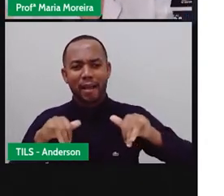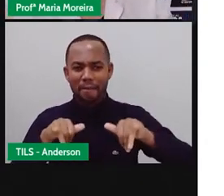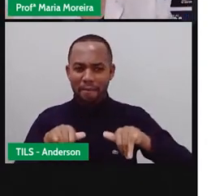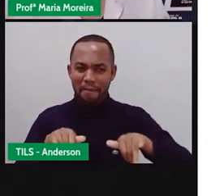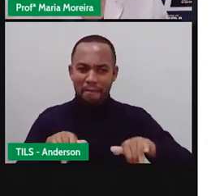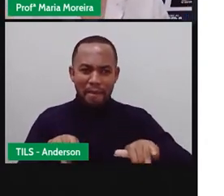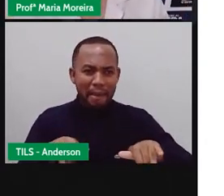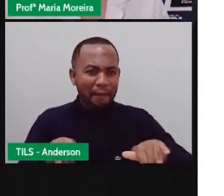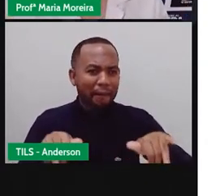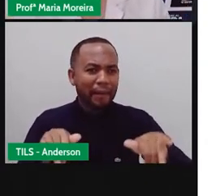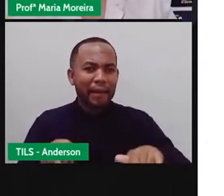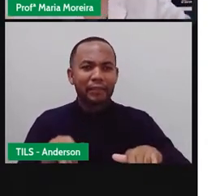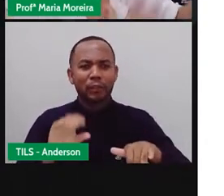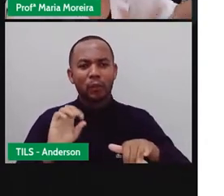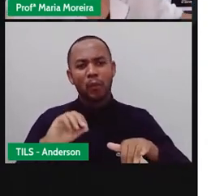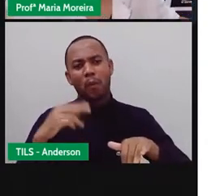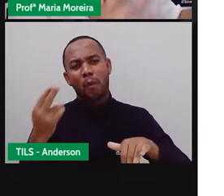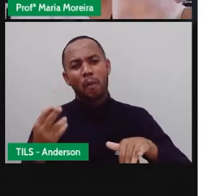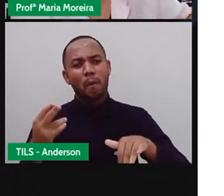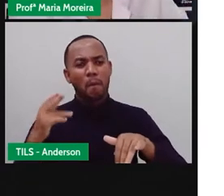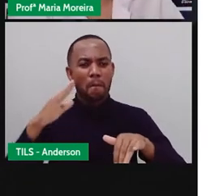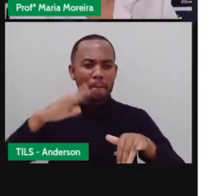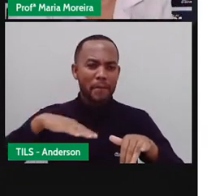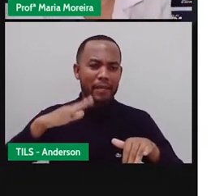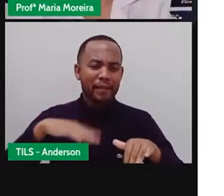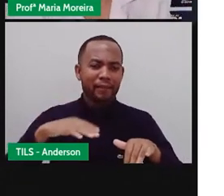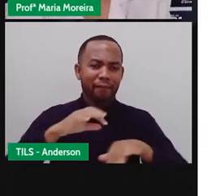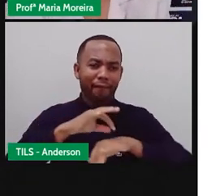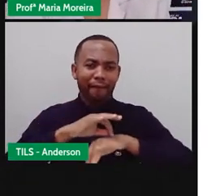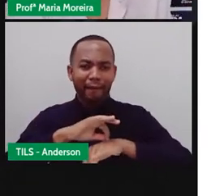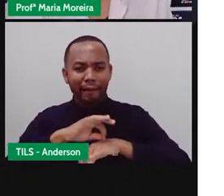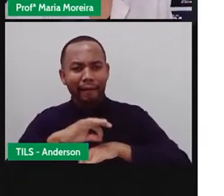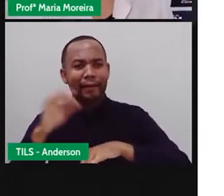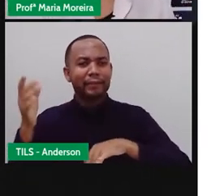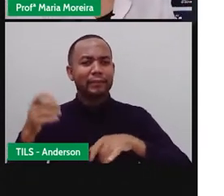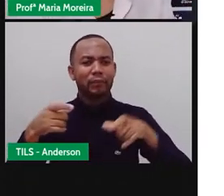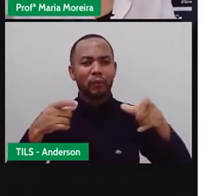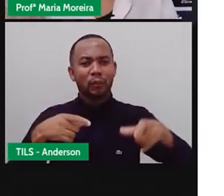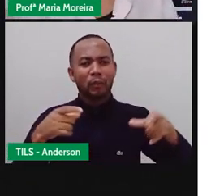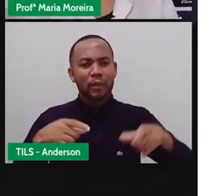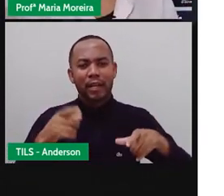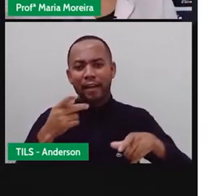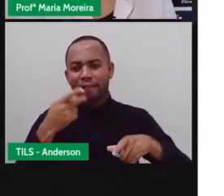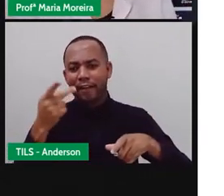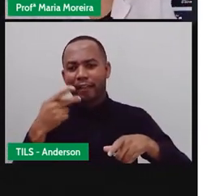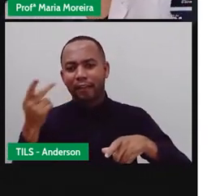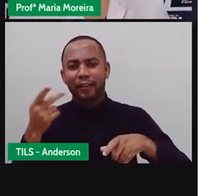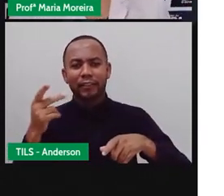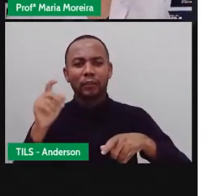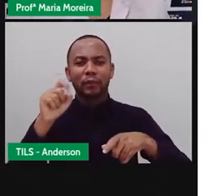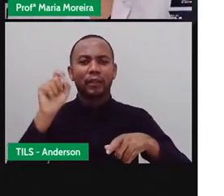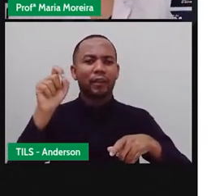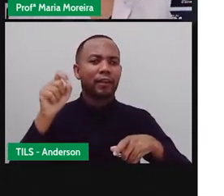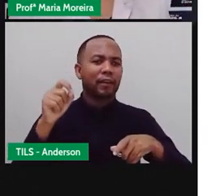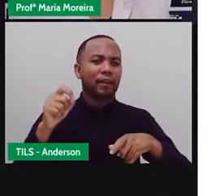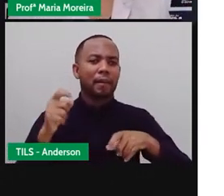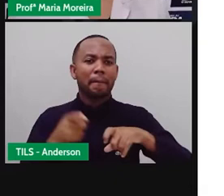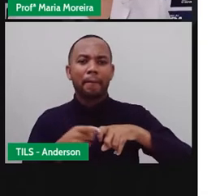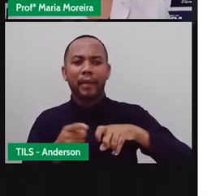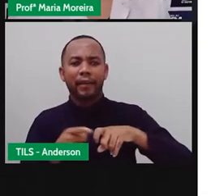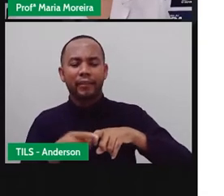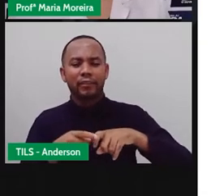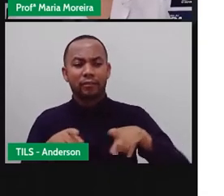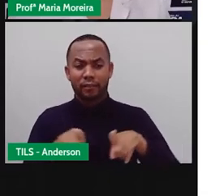bem barato, do mercadinho, do açougue aí do seu bairro. Ou falando que vai ter exame em algum lugar. Algumas